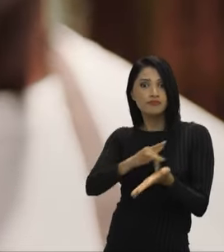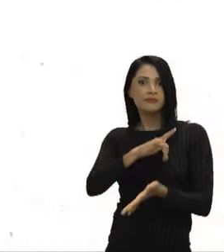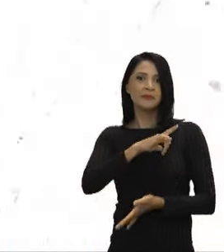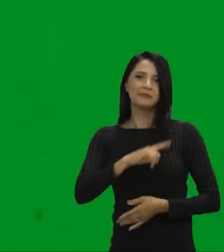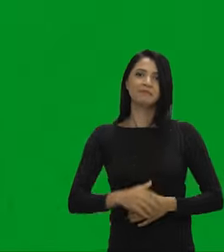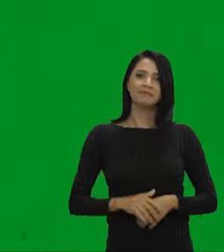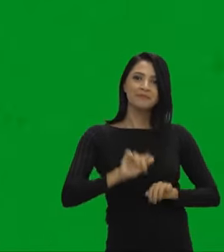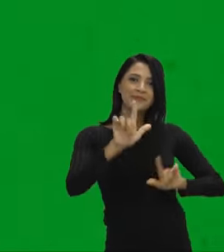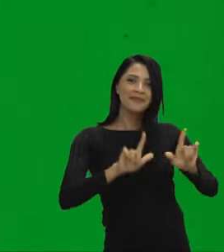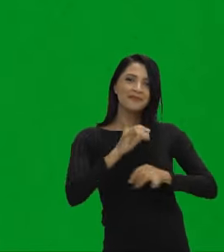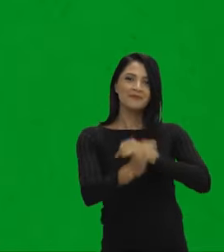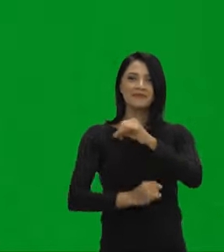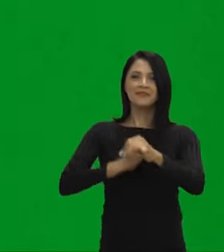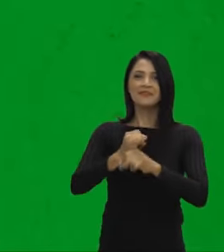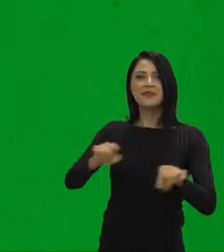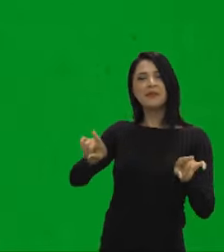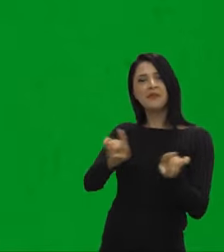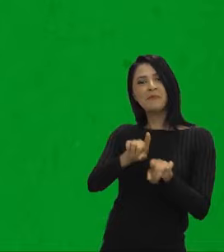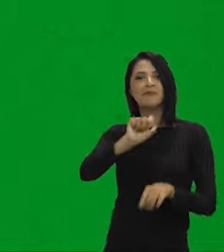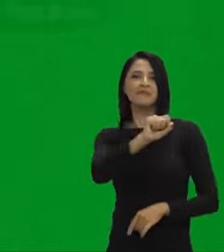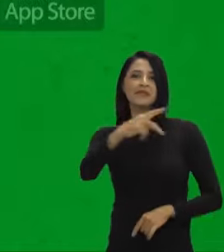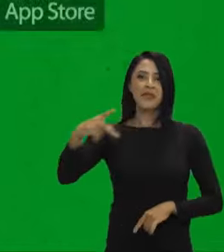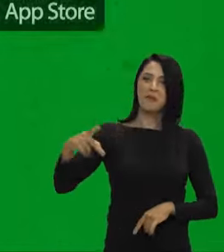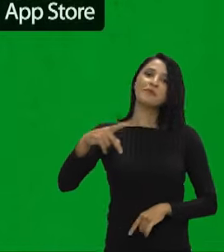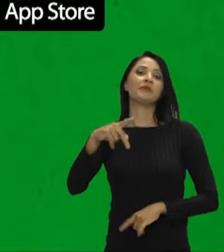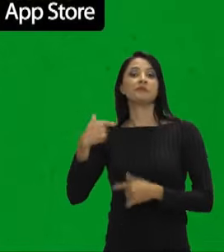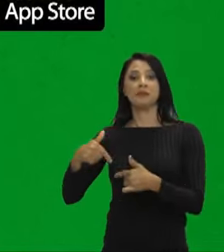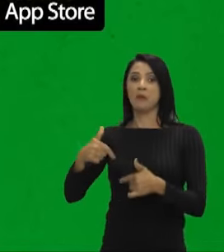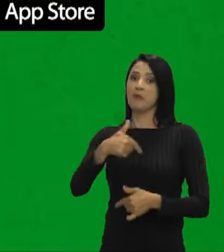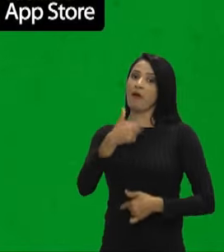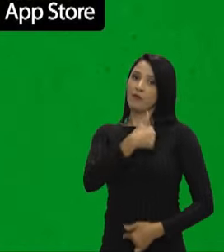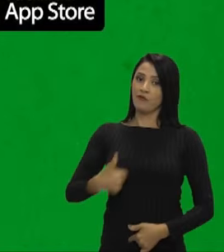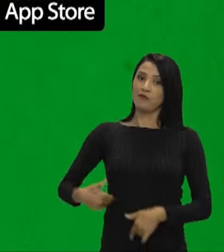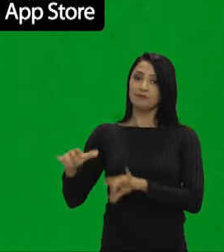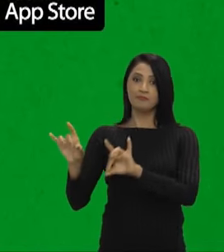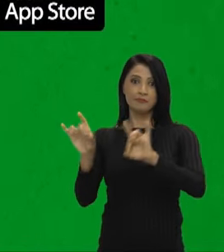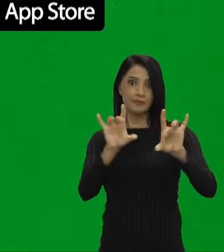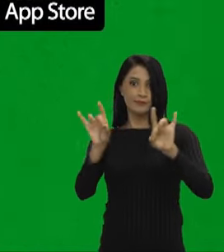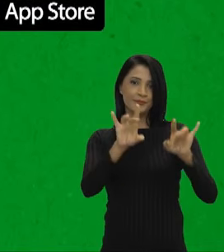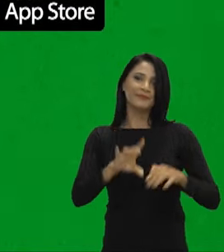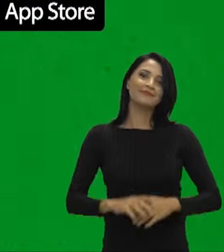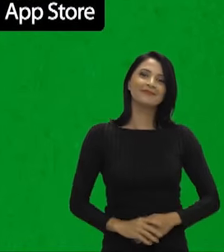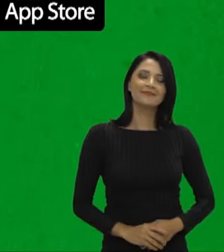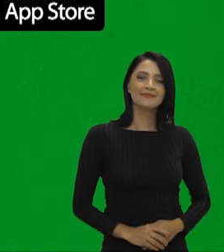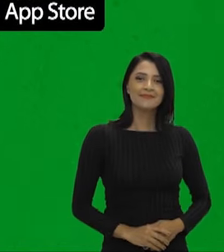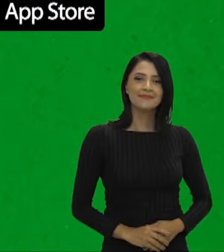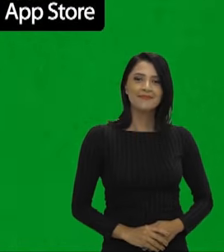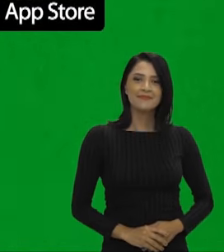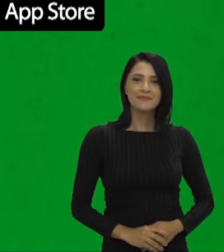sua mão. Na TV, na internet e no app. O Governo faz. A gente leva até você.